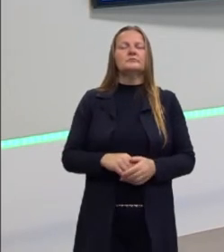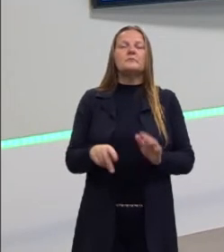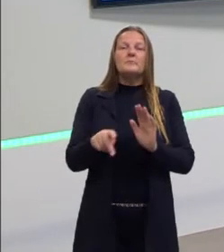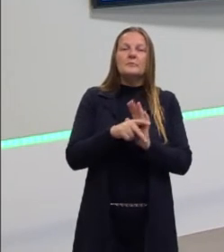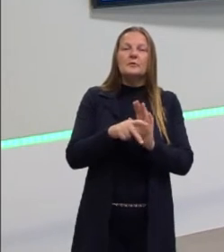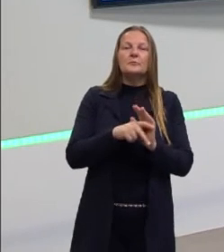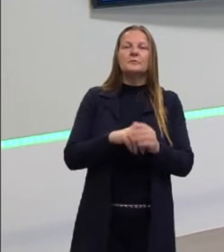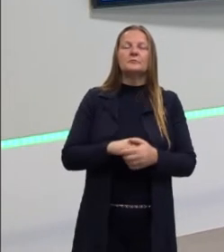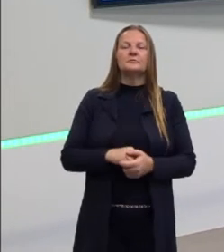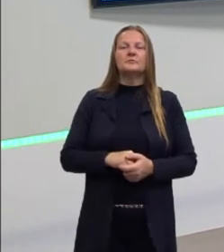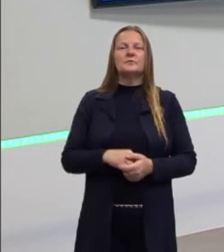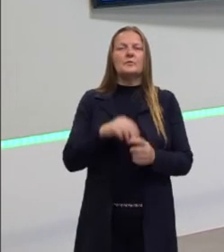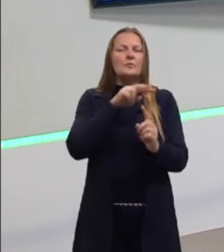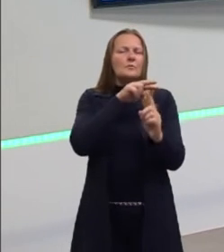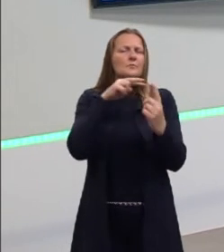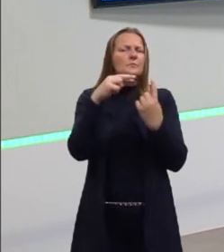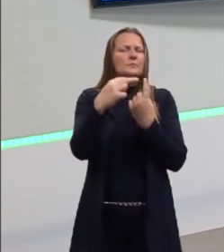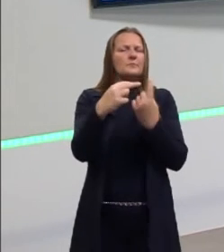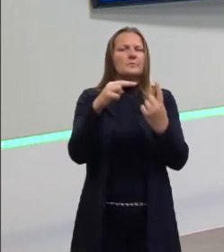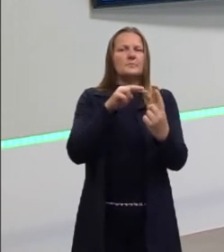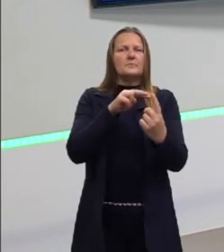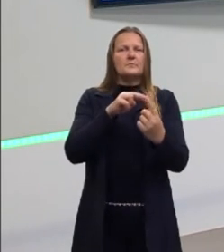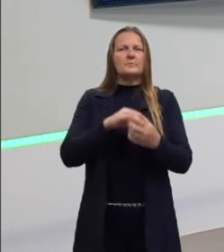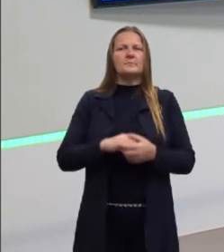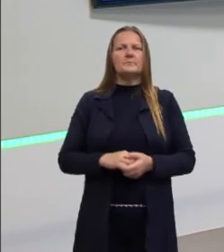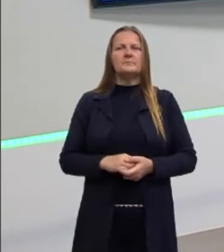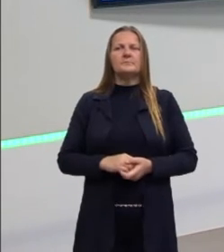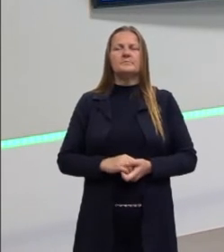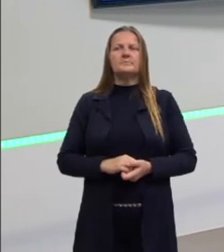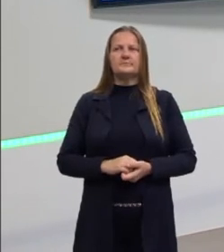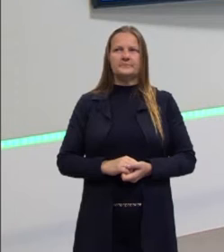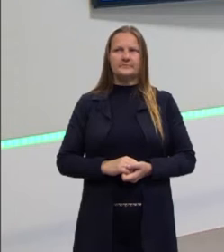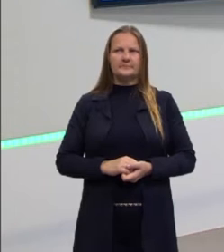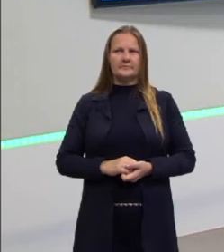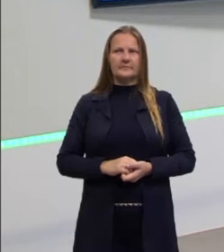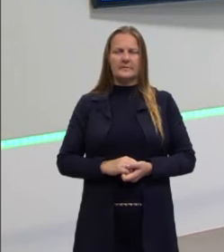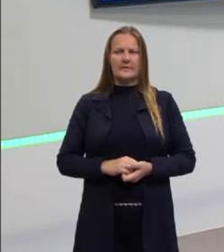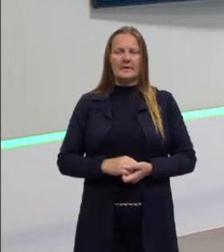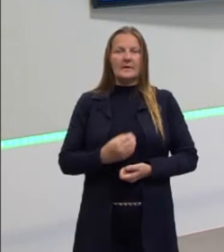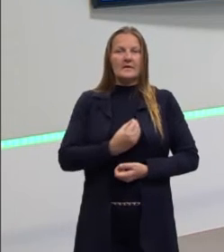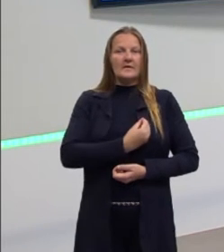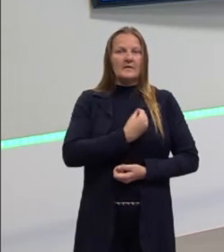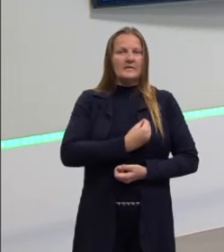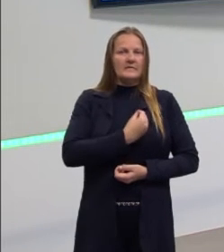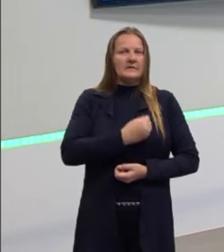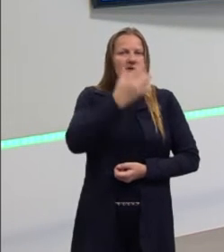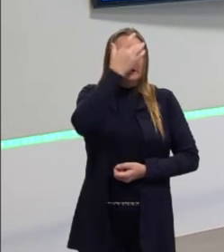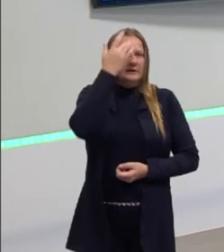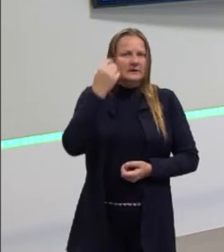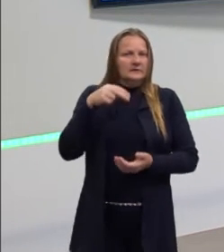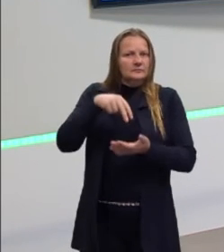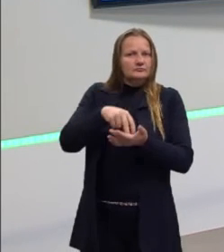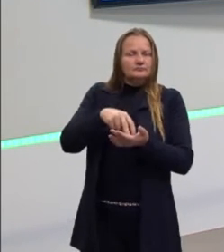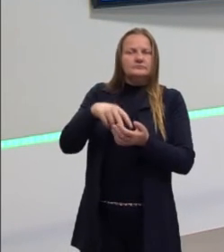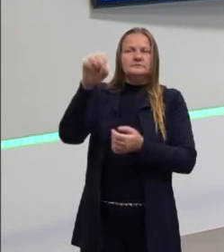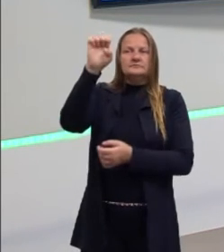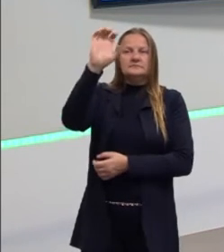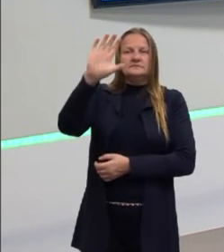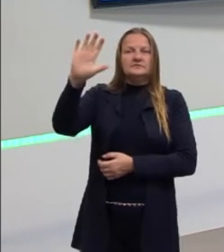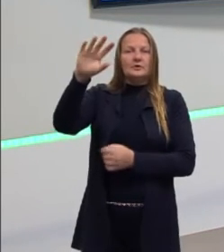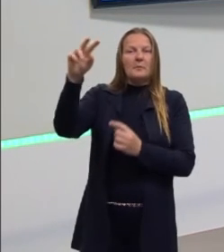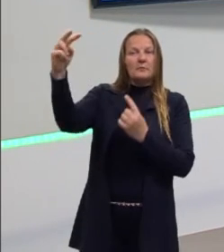É um olhar que os habitantes da Europa